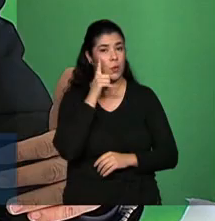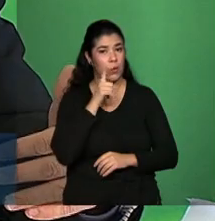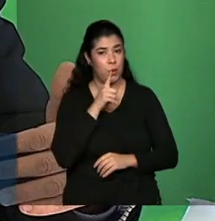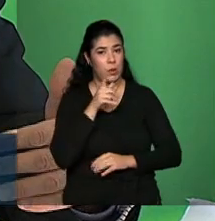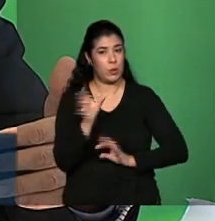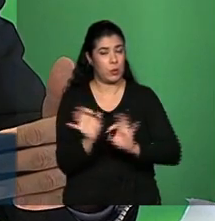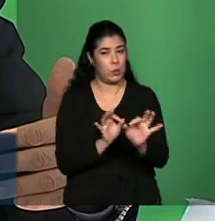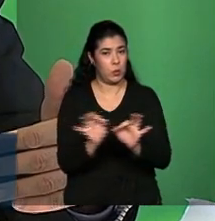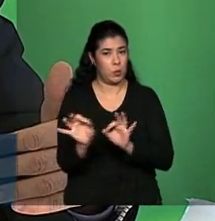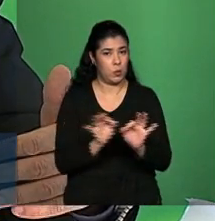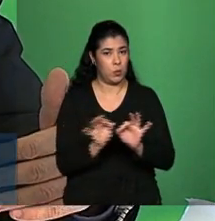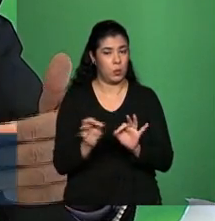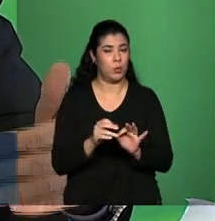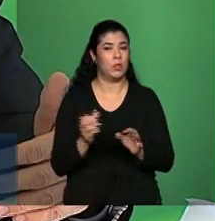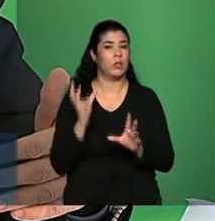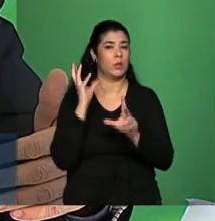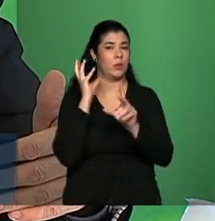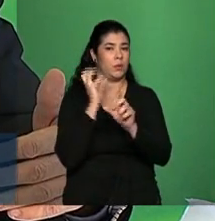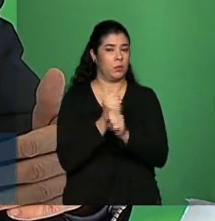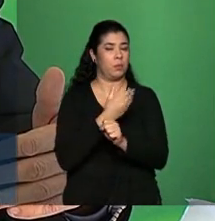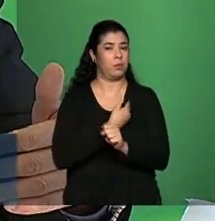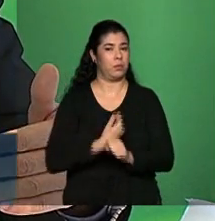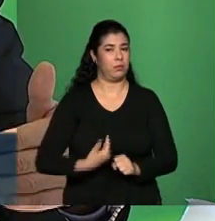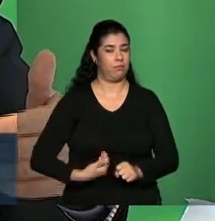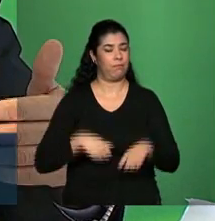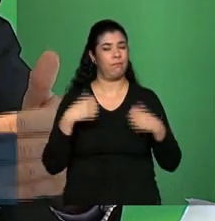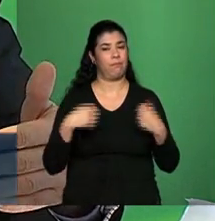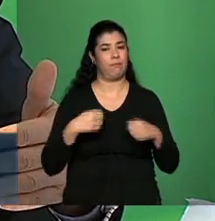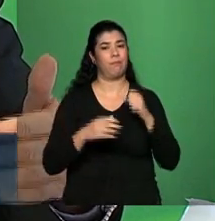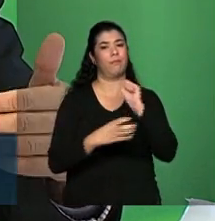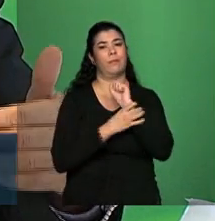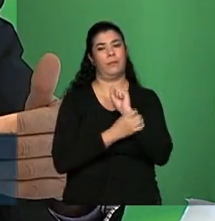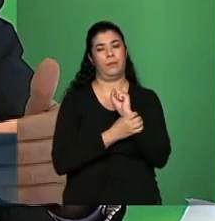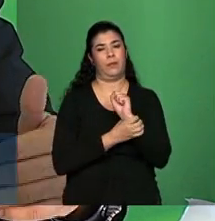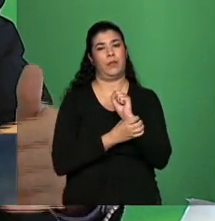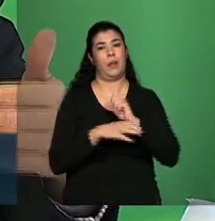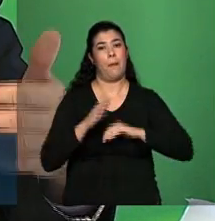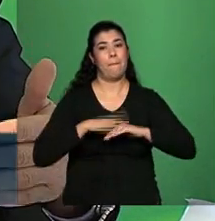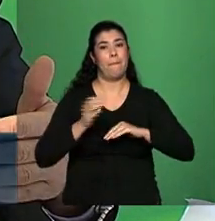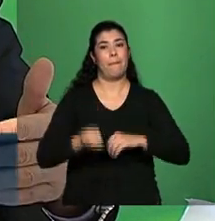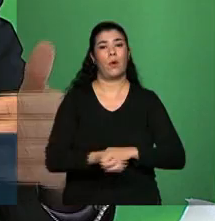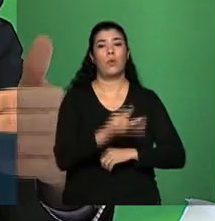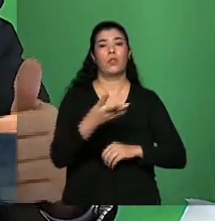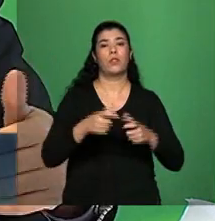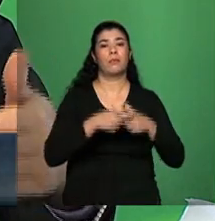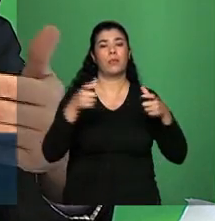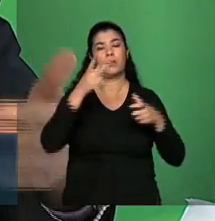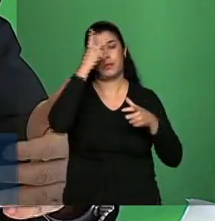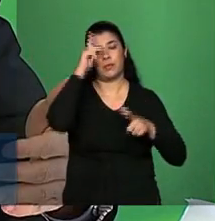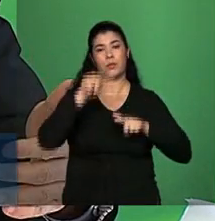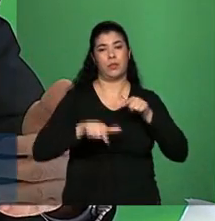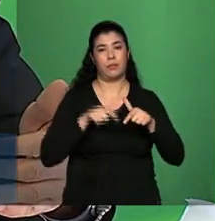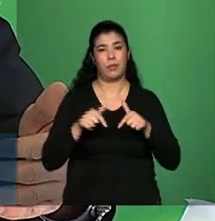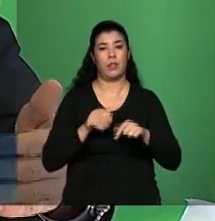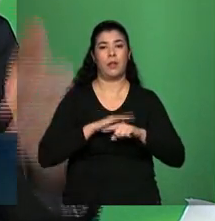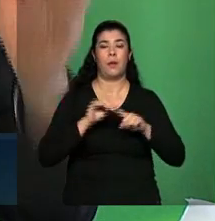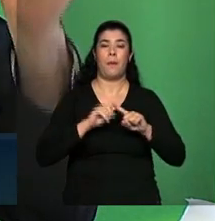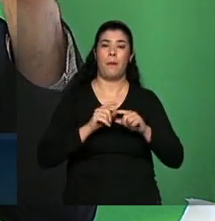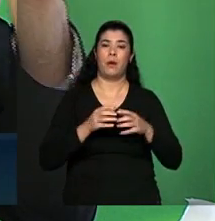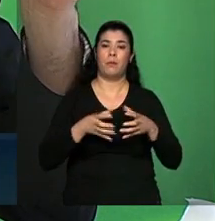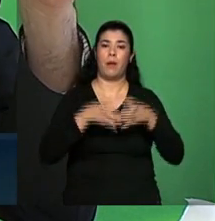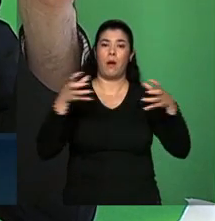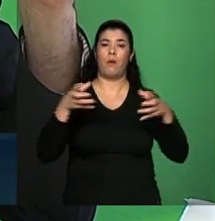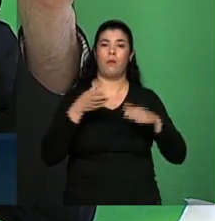as contas públicas, está certo, é a gente ter que estar garantindo isso. Mais gente trabalhando, mais investimento, também mais progresso